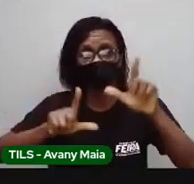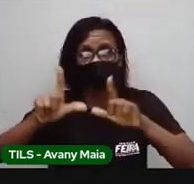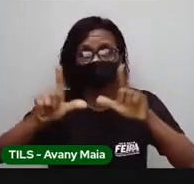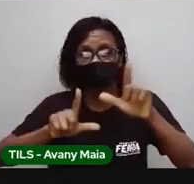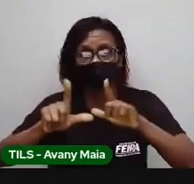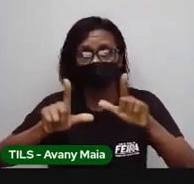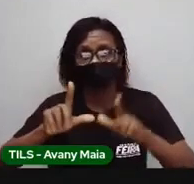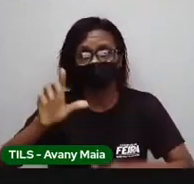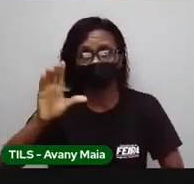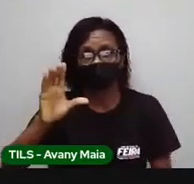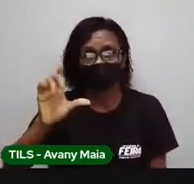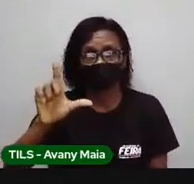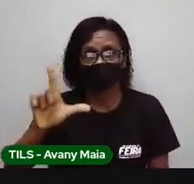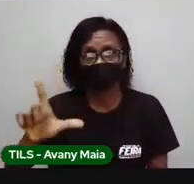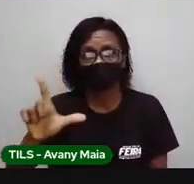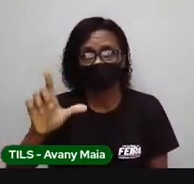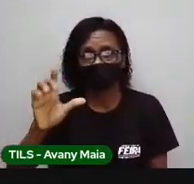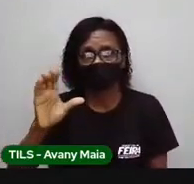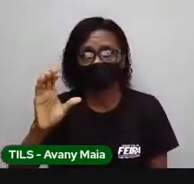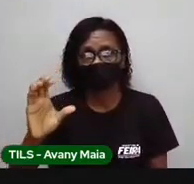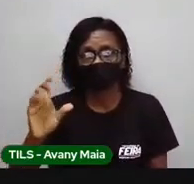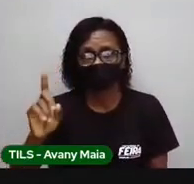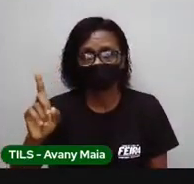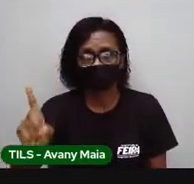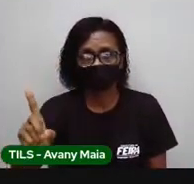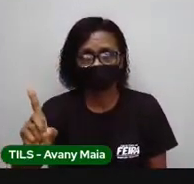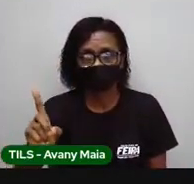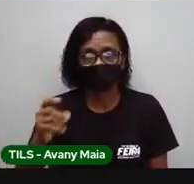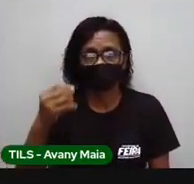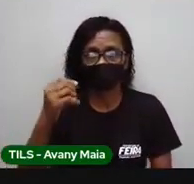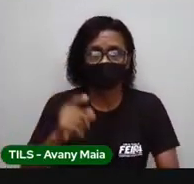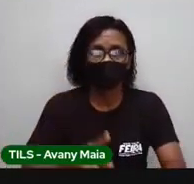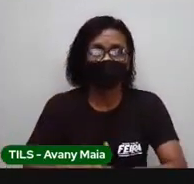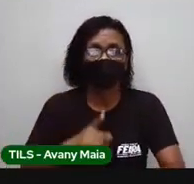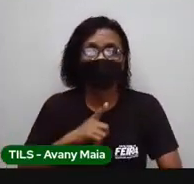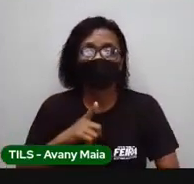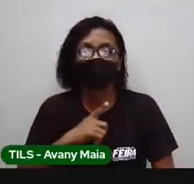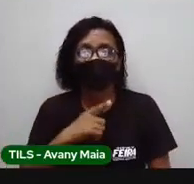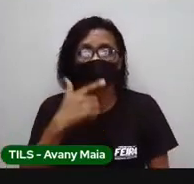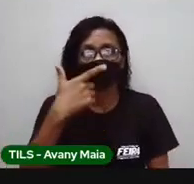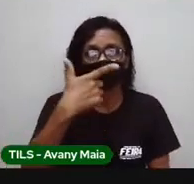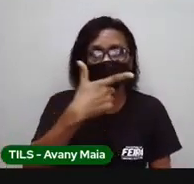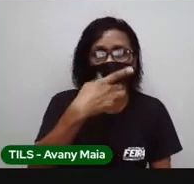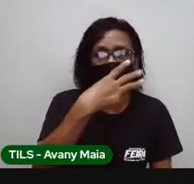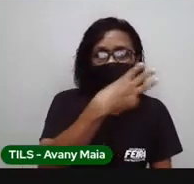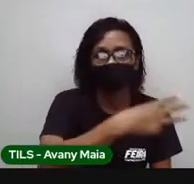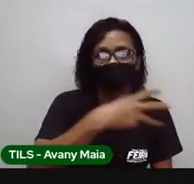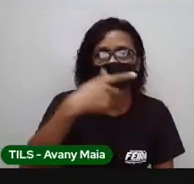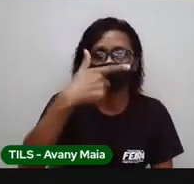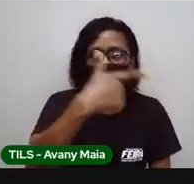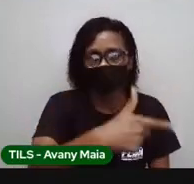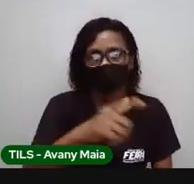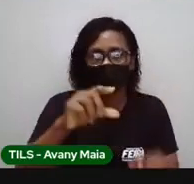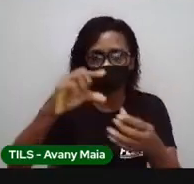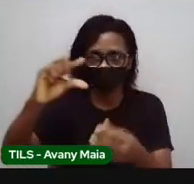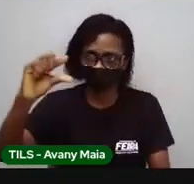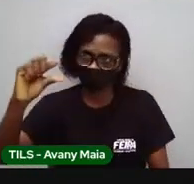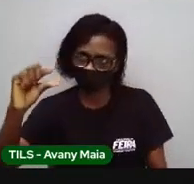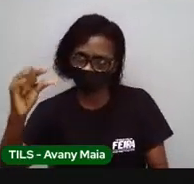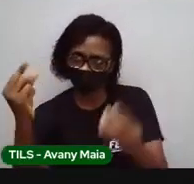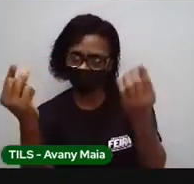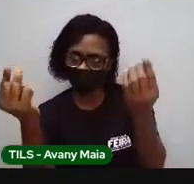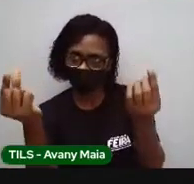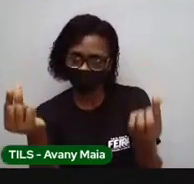polegadas, de 95 watts de potência, pode ser watts ou watts. Tá bom?